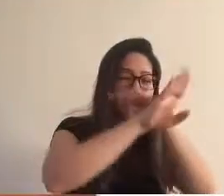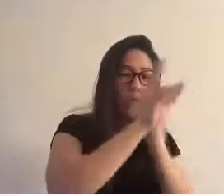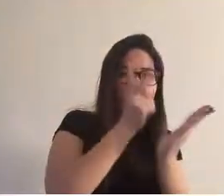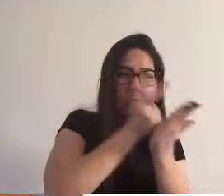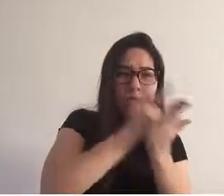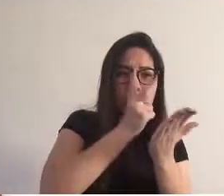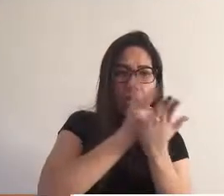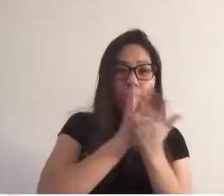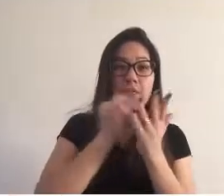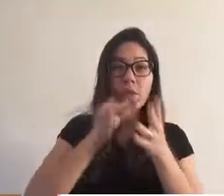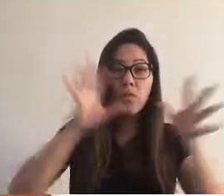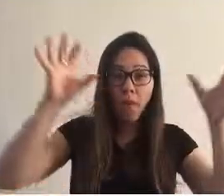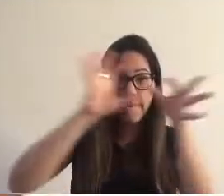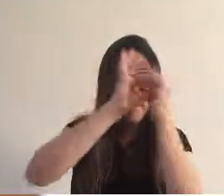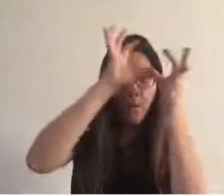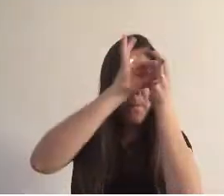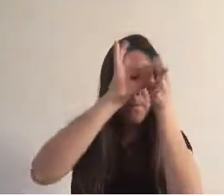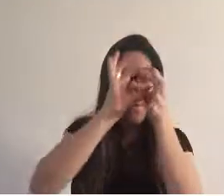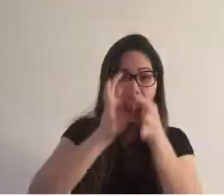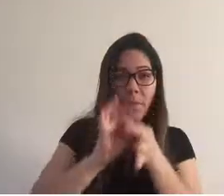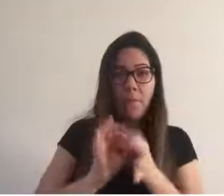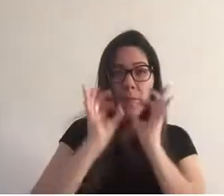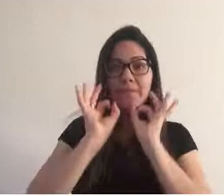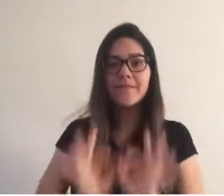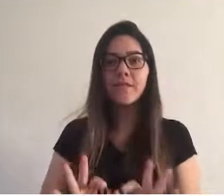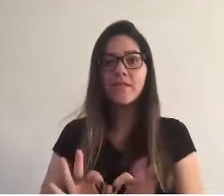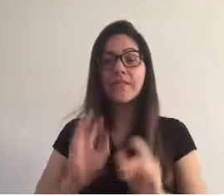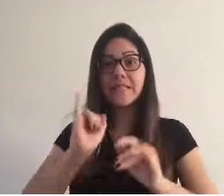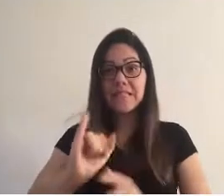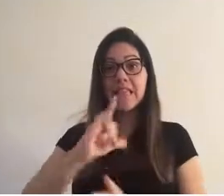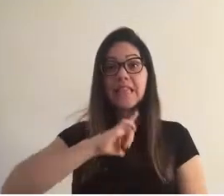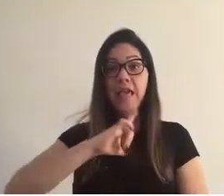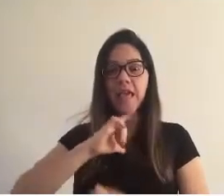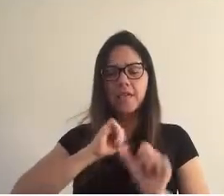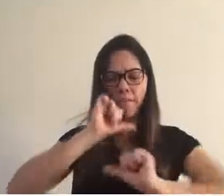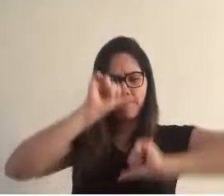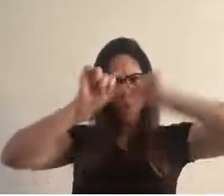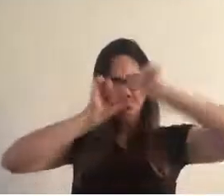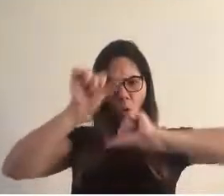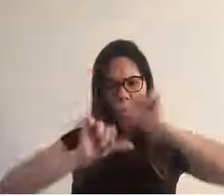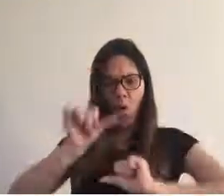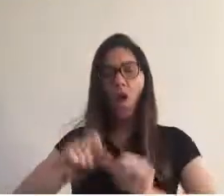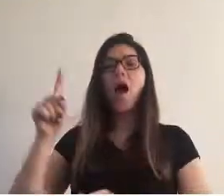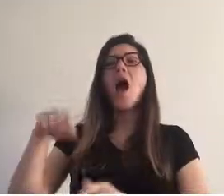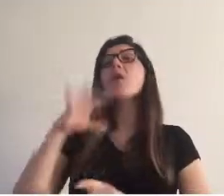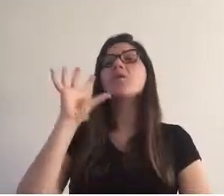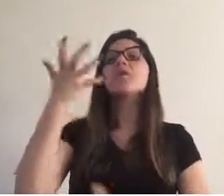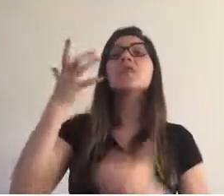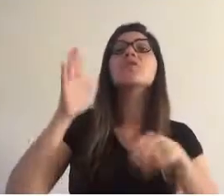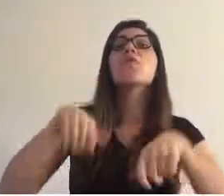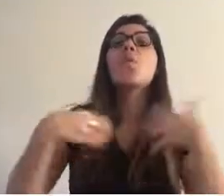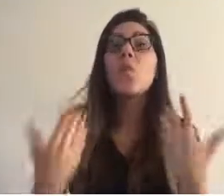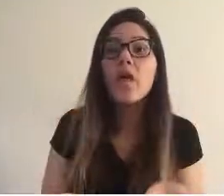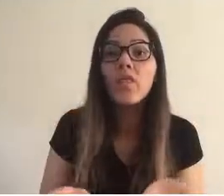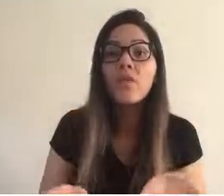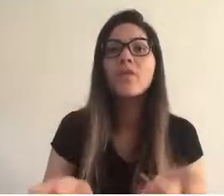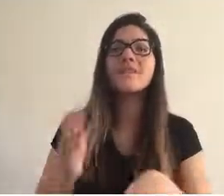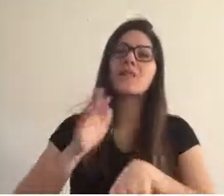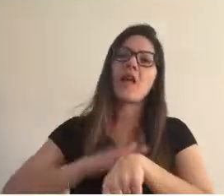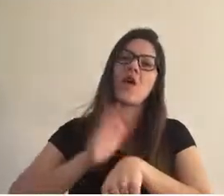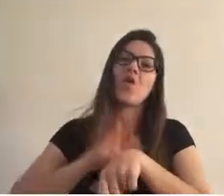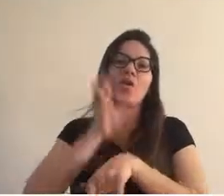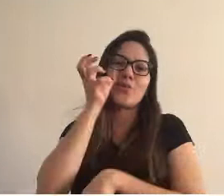se as ligações entre os neurônios forem alteradas. E essas alterações acontecem durante o nosso sono enquanto